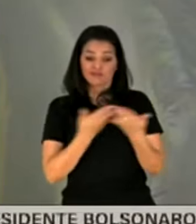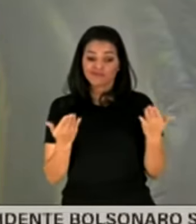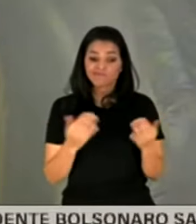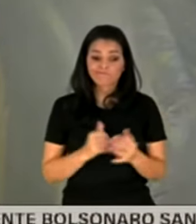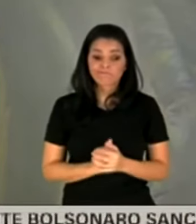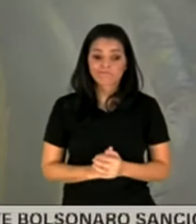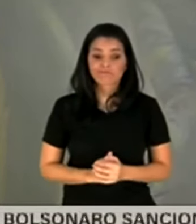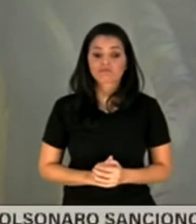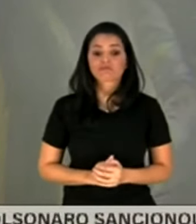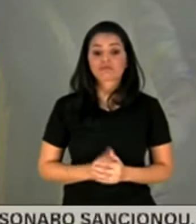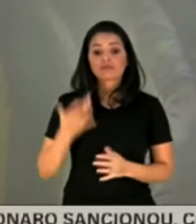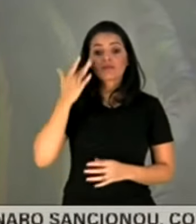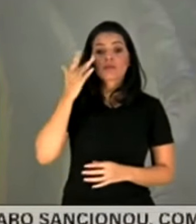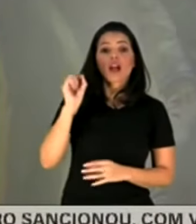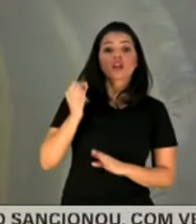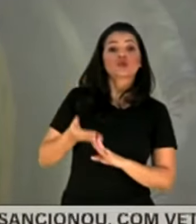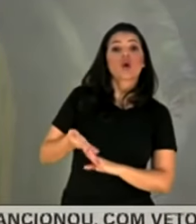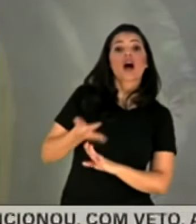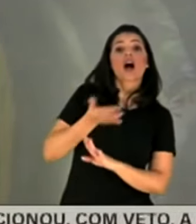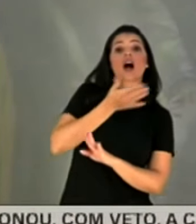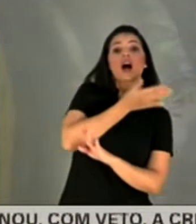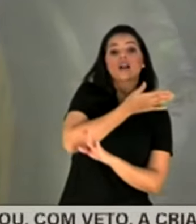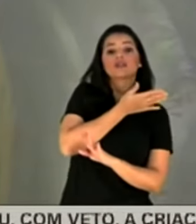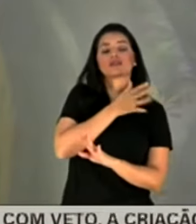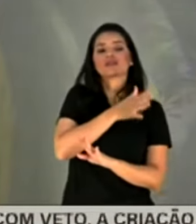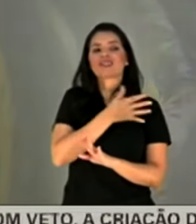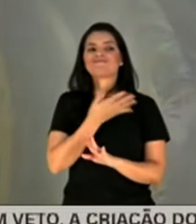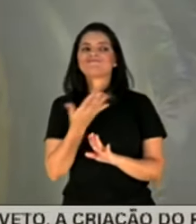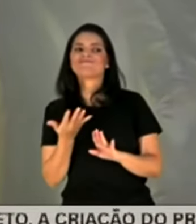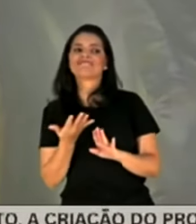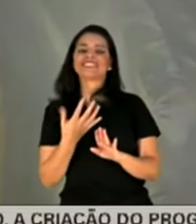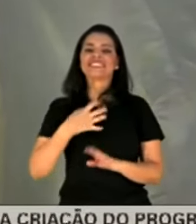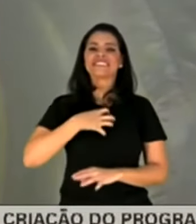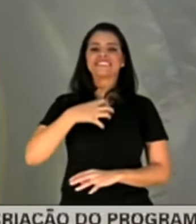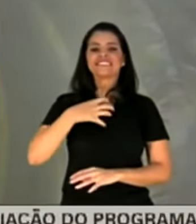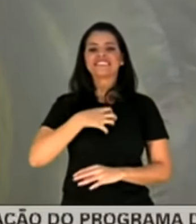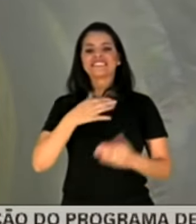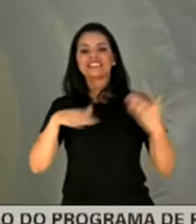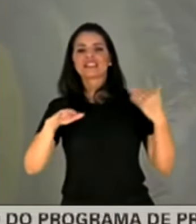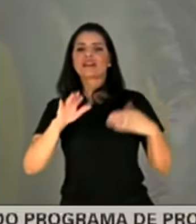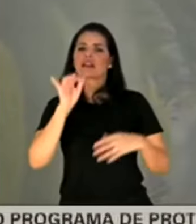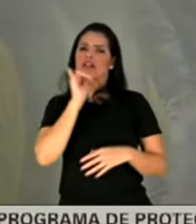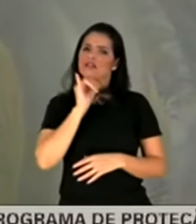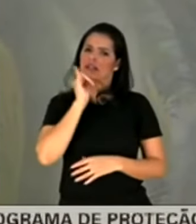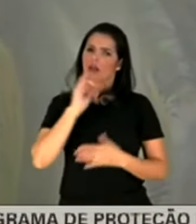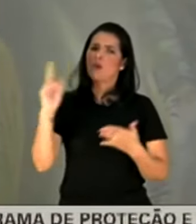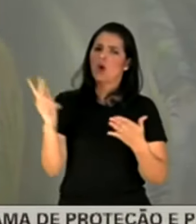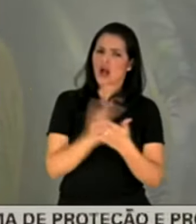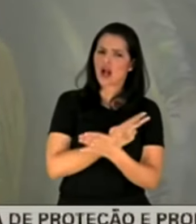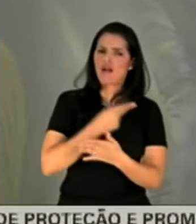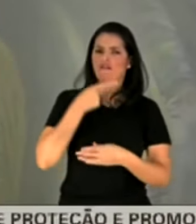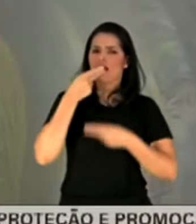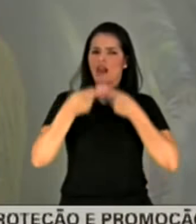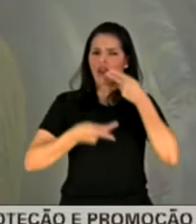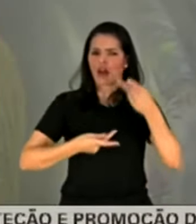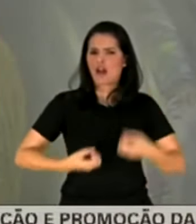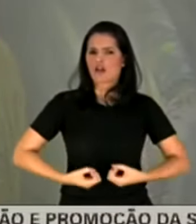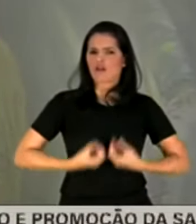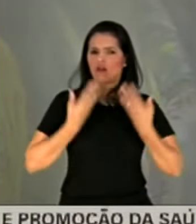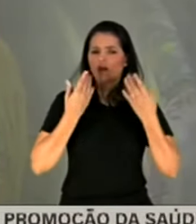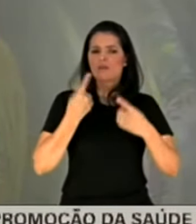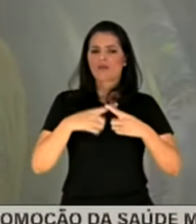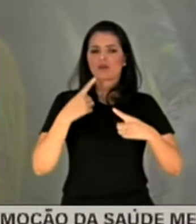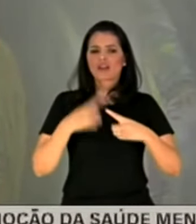acho que eu já tinha uma adequação com isso lá. Eu teria até alguns exemplos de casos para contar, coisas de... Acho que pela